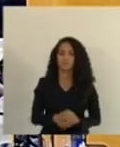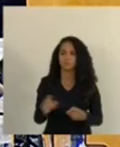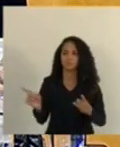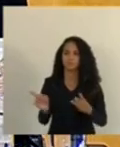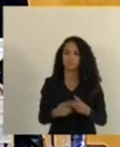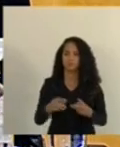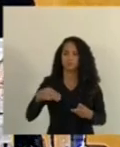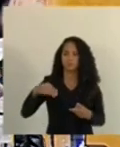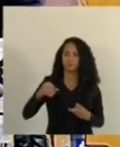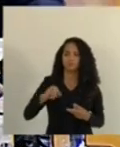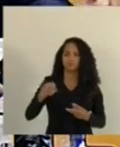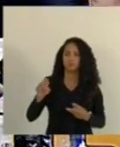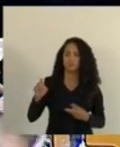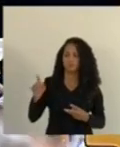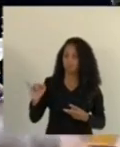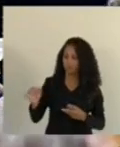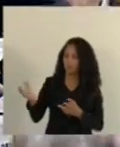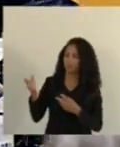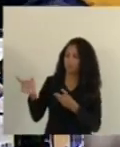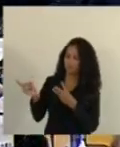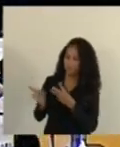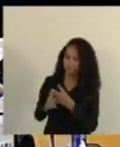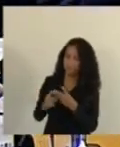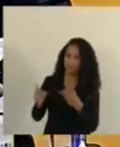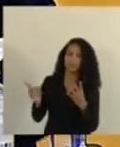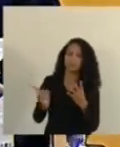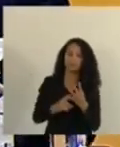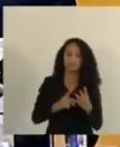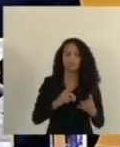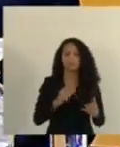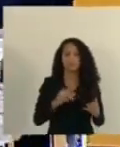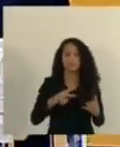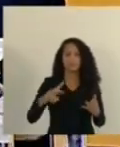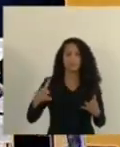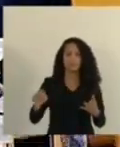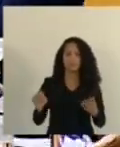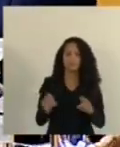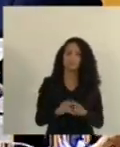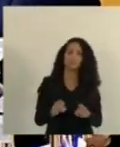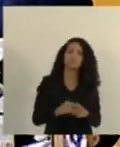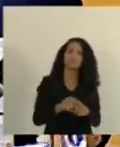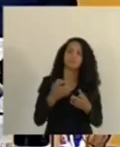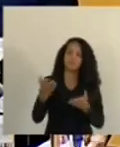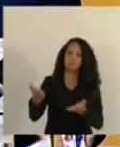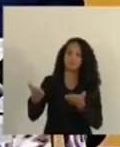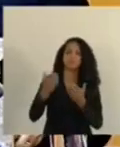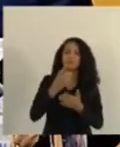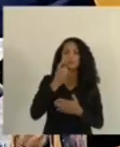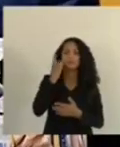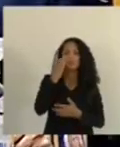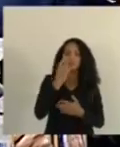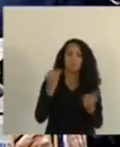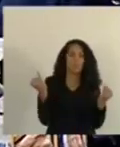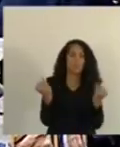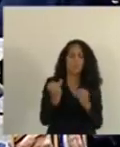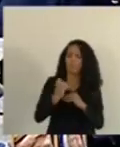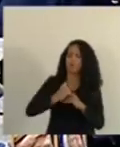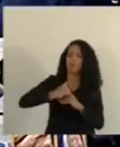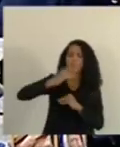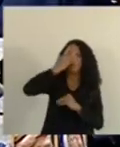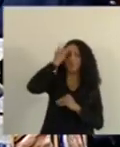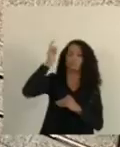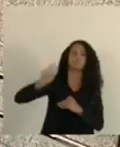Quero justificar o Também, assim como o delegado Danilo Baense e o meu vice-lito. Com a palavra, o deputado mais magrinho da Assembleia,